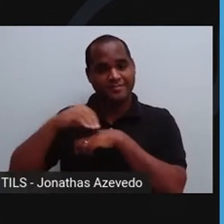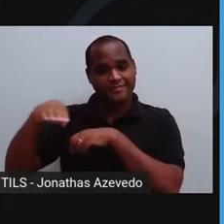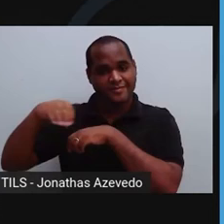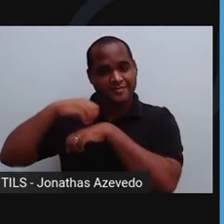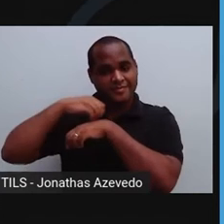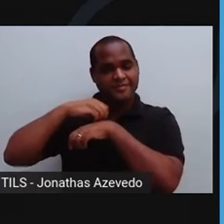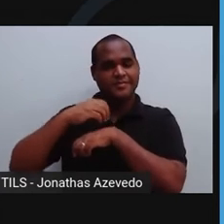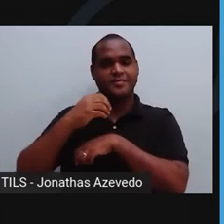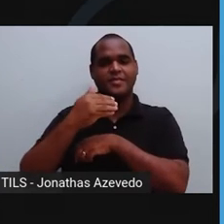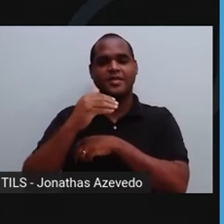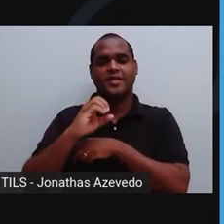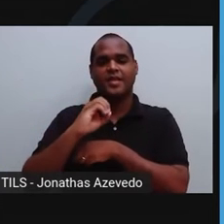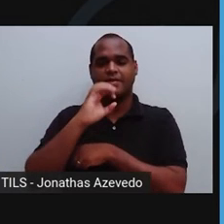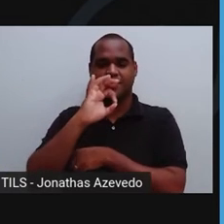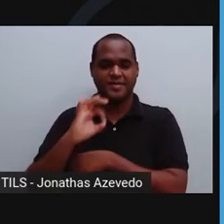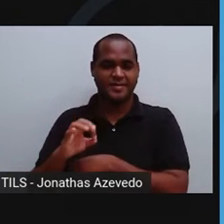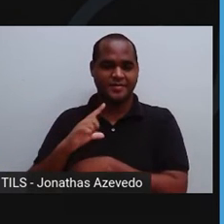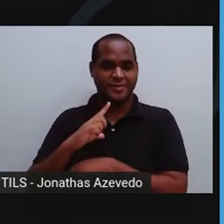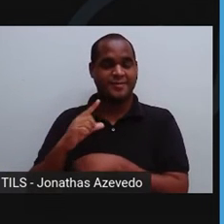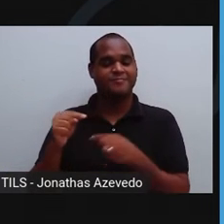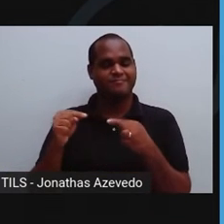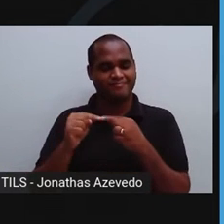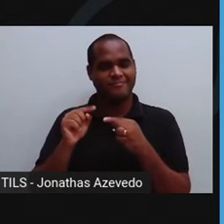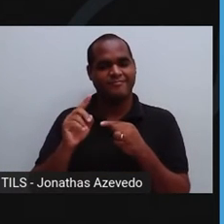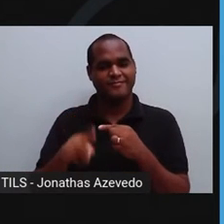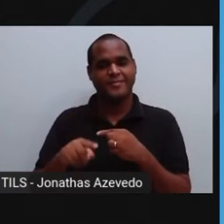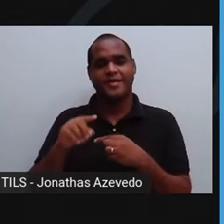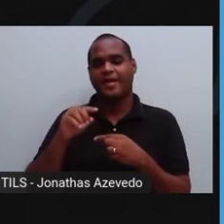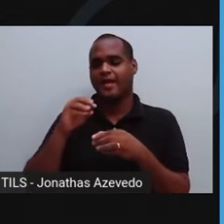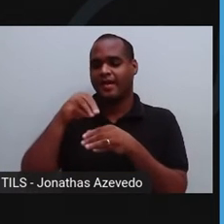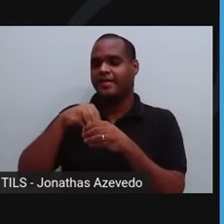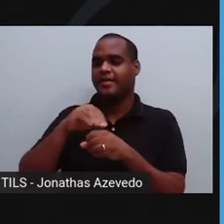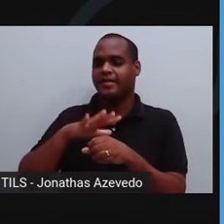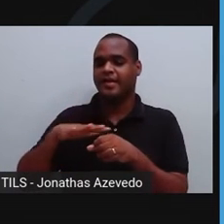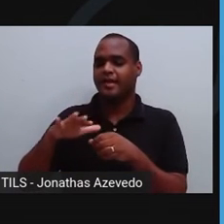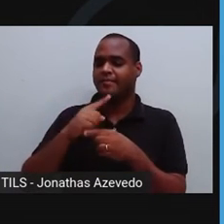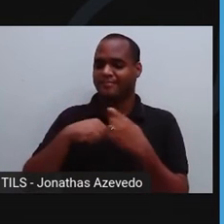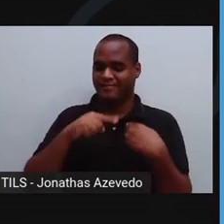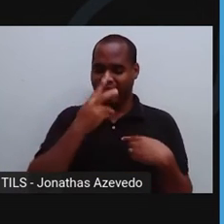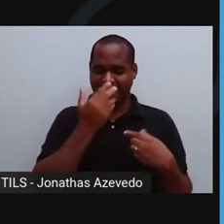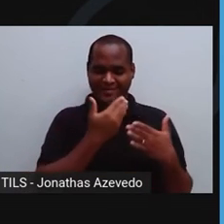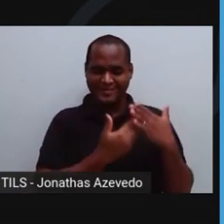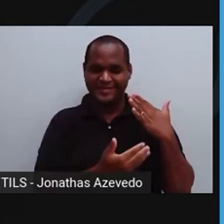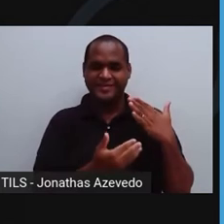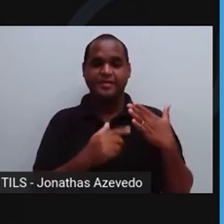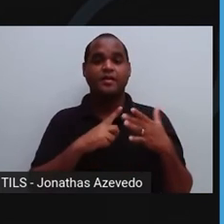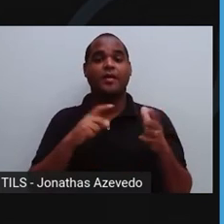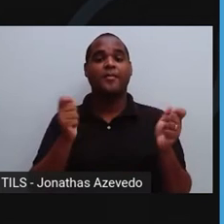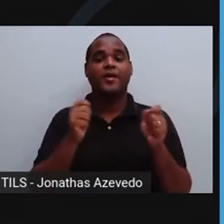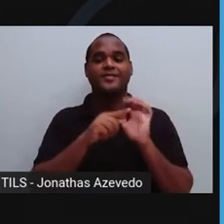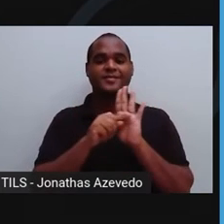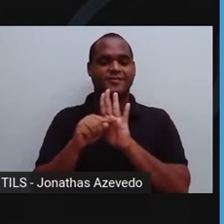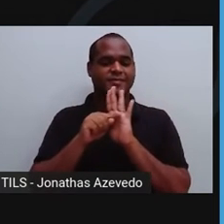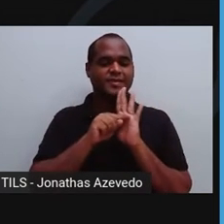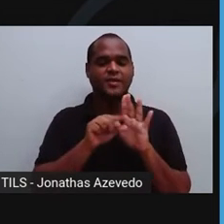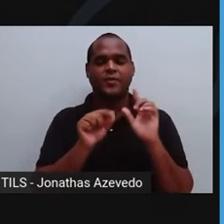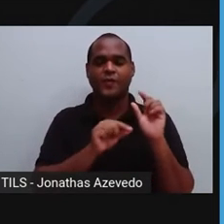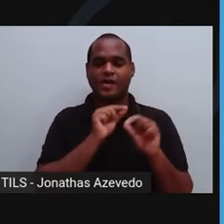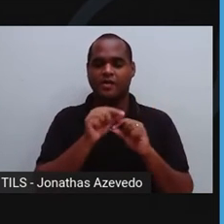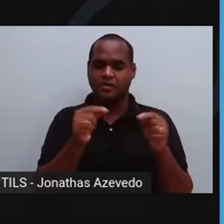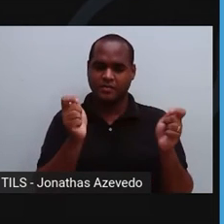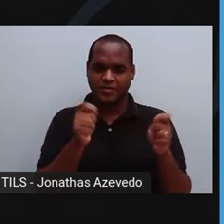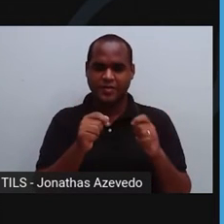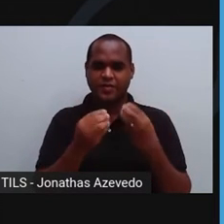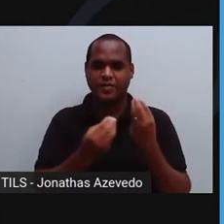10% sempre acaba ficando retido para trás. E para ajudar nessa etapa, é que